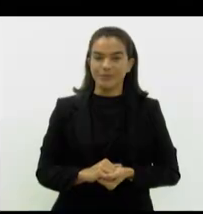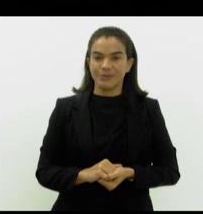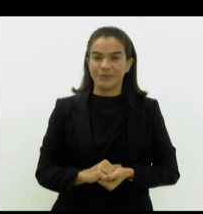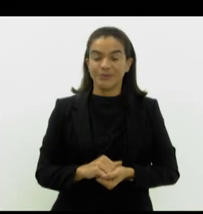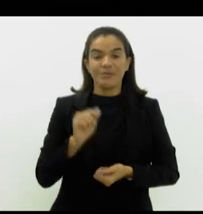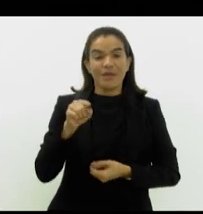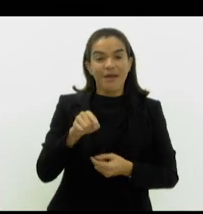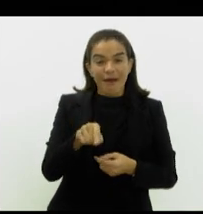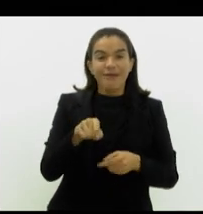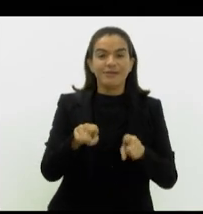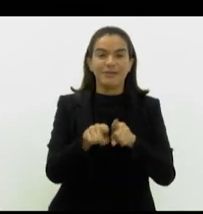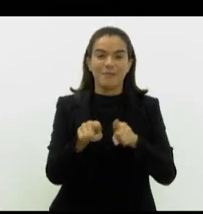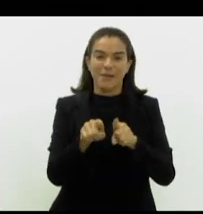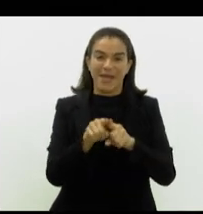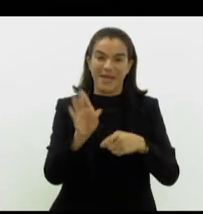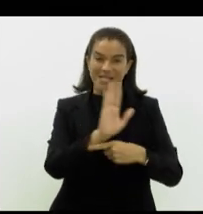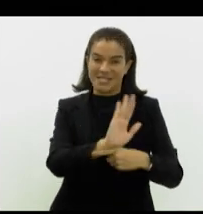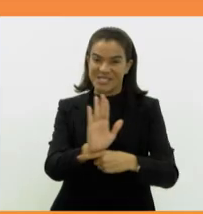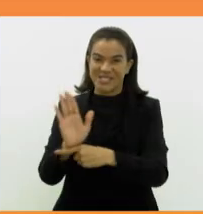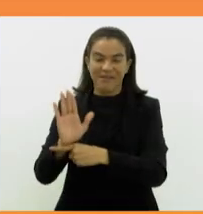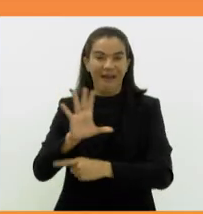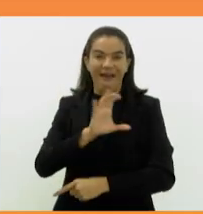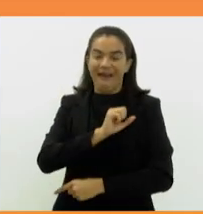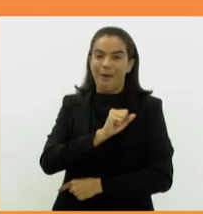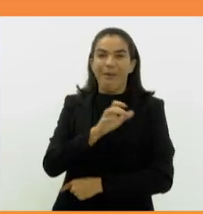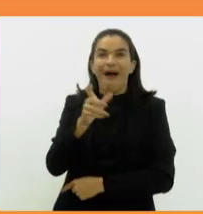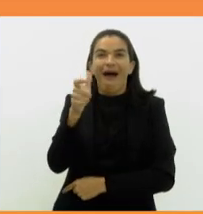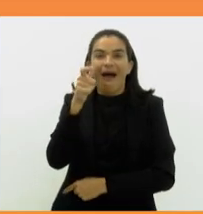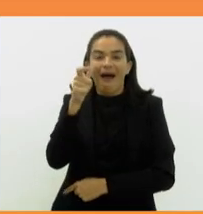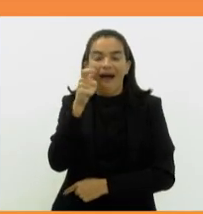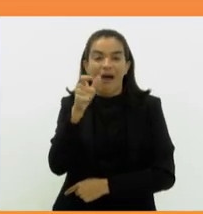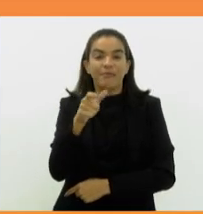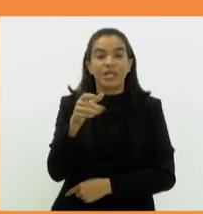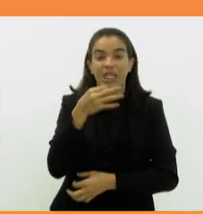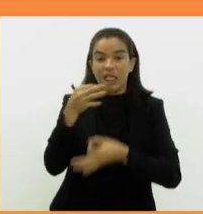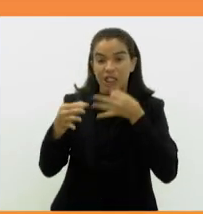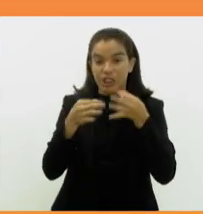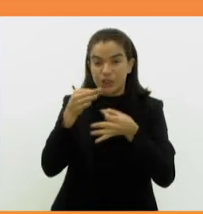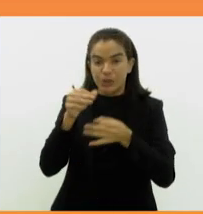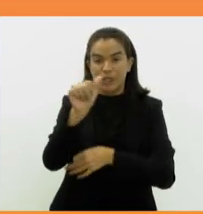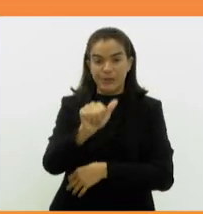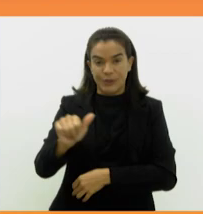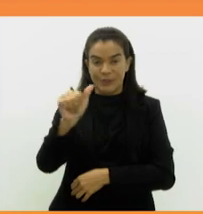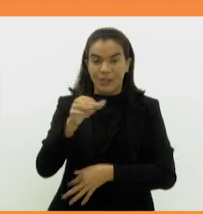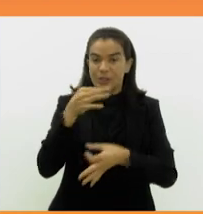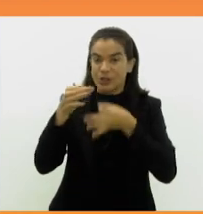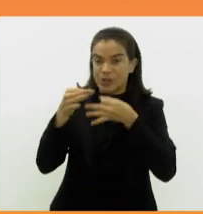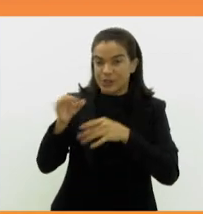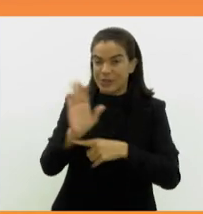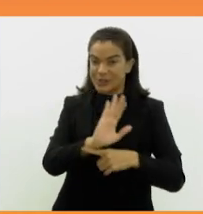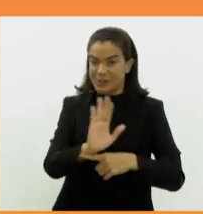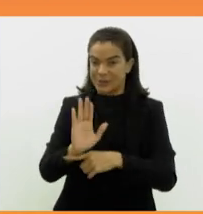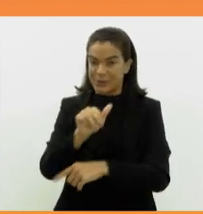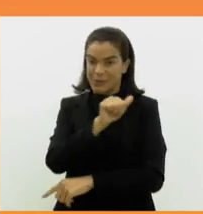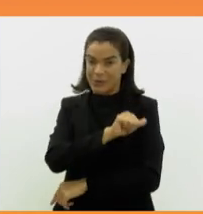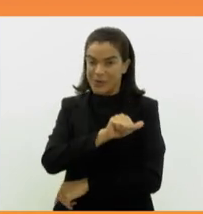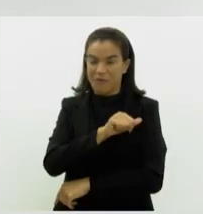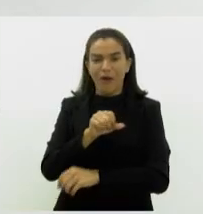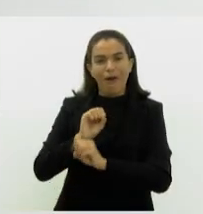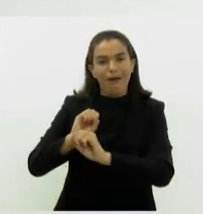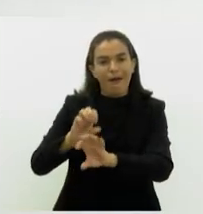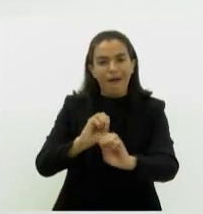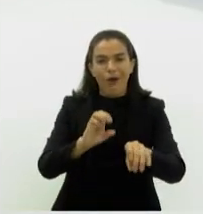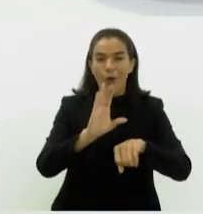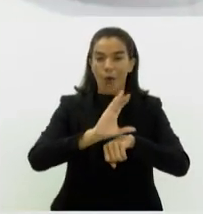Essa é para os cinéfilos de carteirinha. Mário Abade, crítico da Associação de Críticos de Cinema do Rio de Janeiro, vai dar um curso